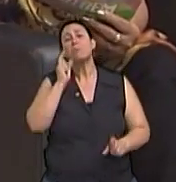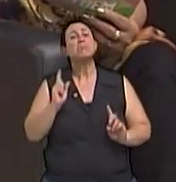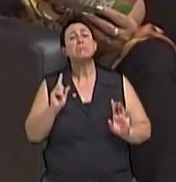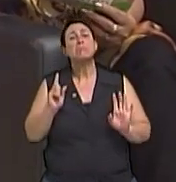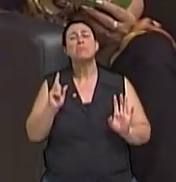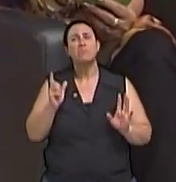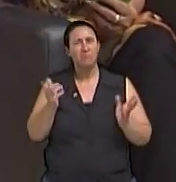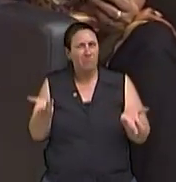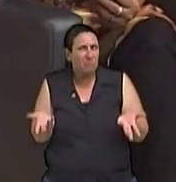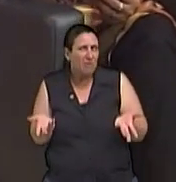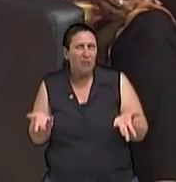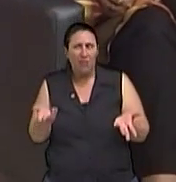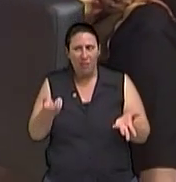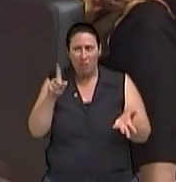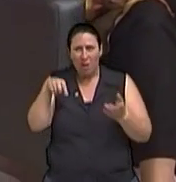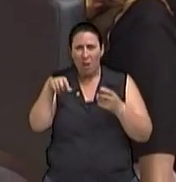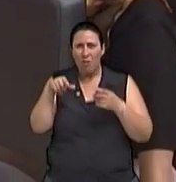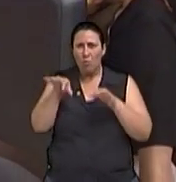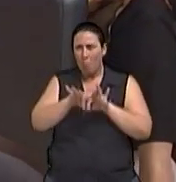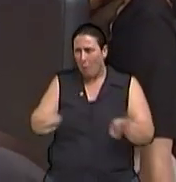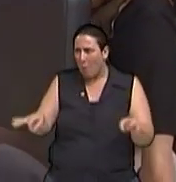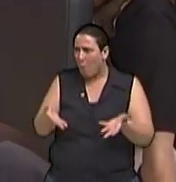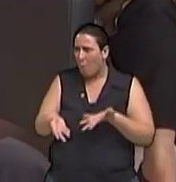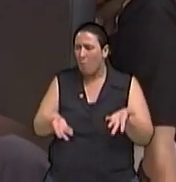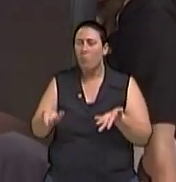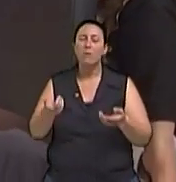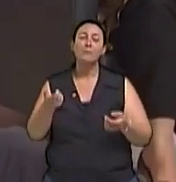faz falta. Será que não? Claro que faz, né?